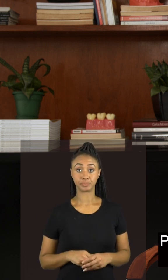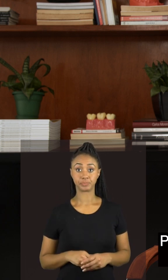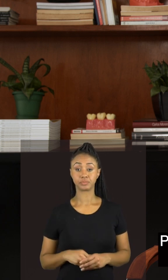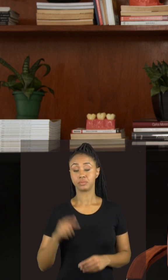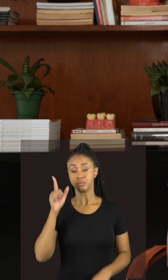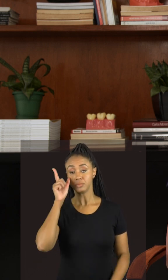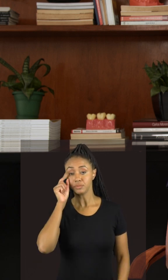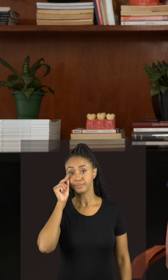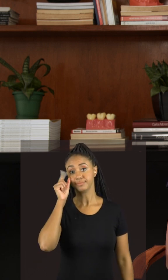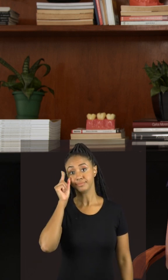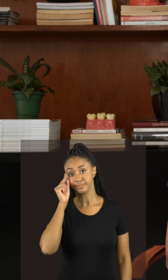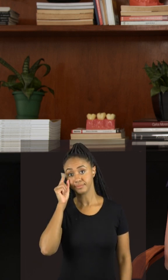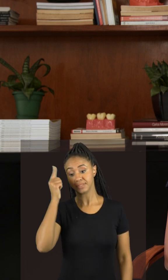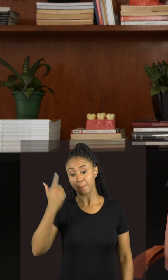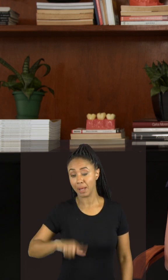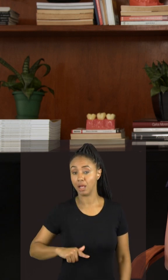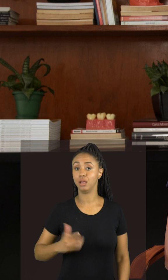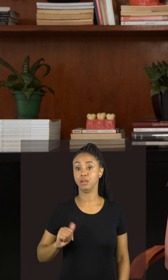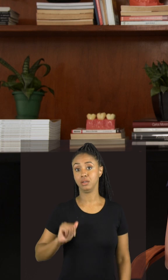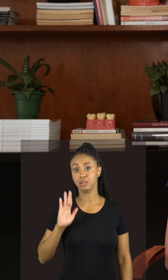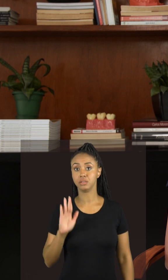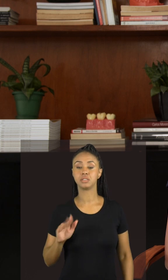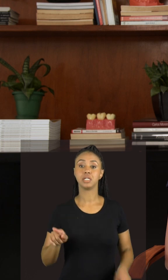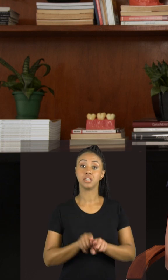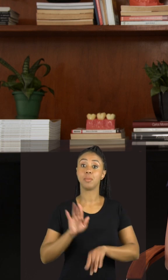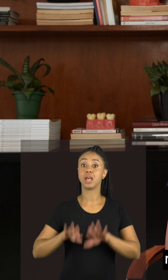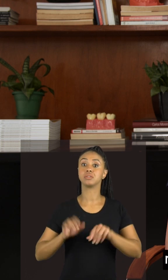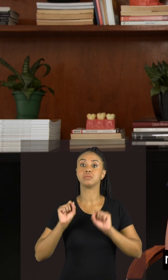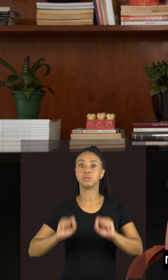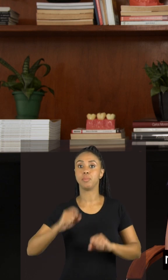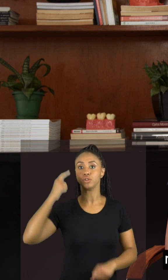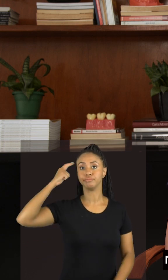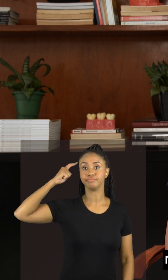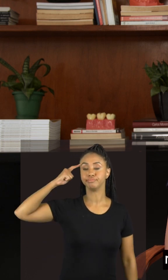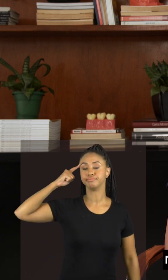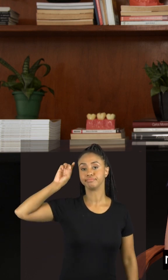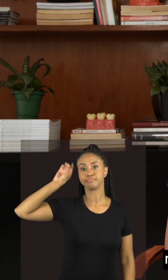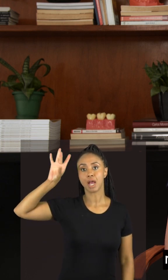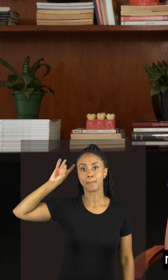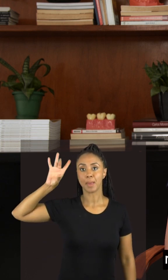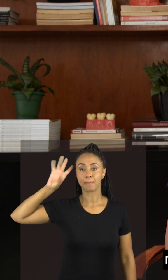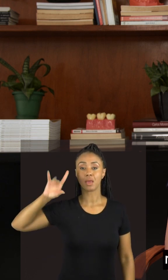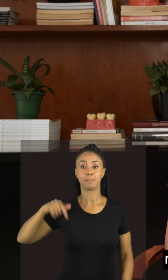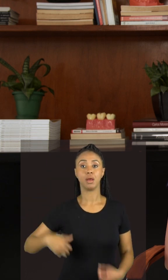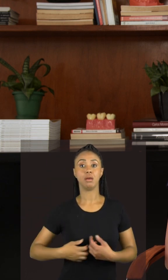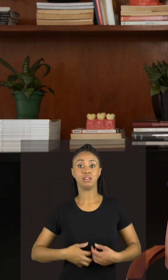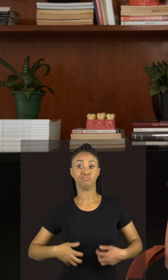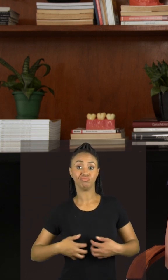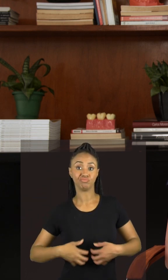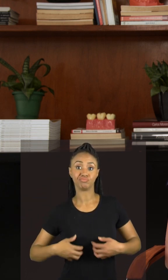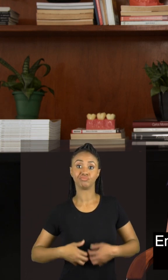nível de sonolência durante o dia, em algumas pessoas podem gerar dor de cabeça, náuseas, até dor de estômago.